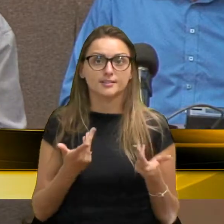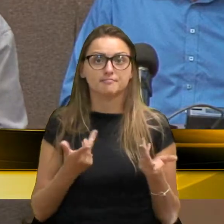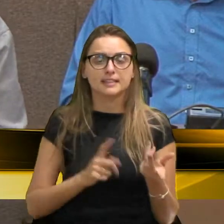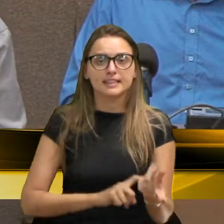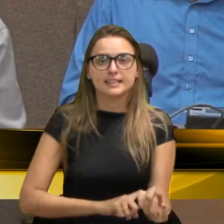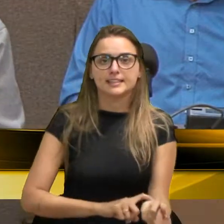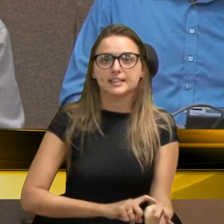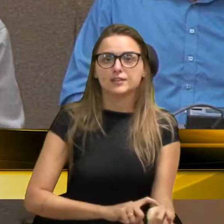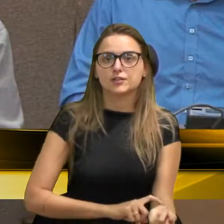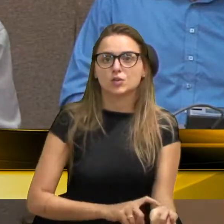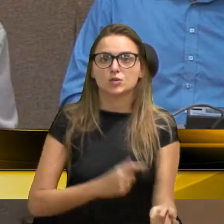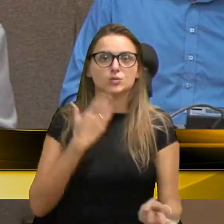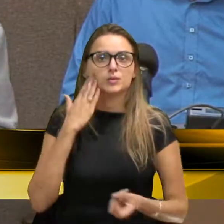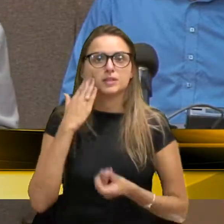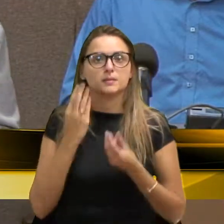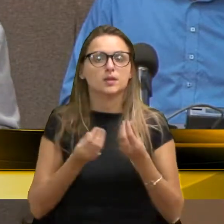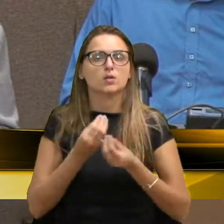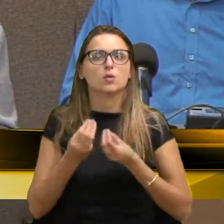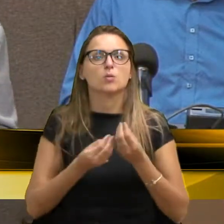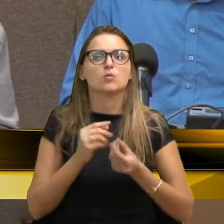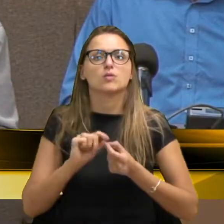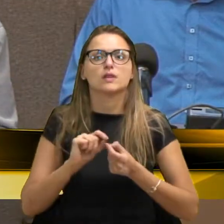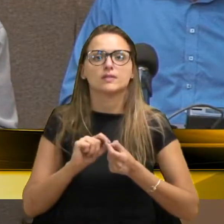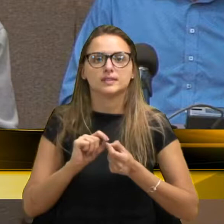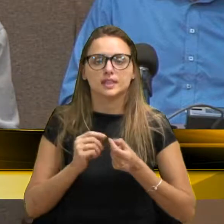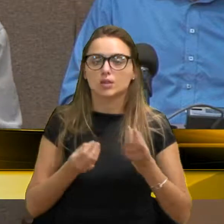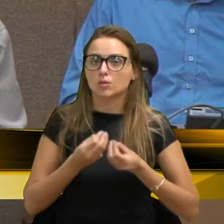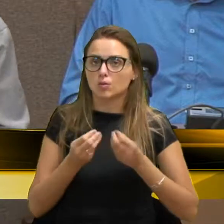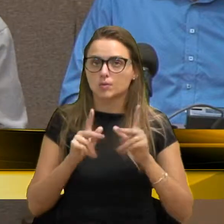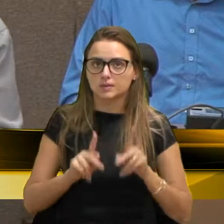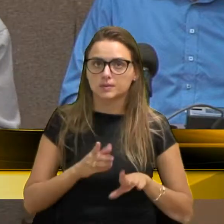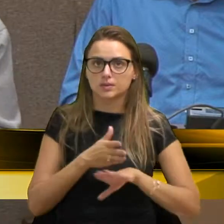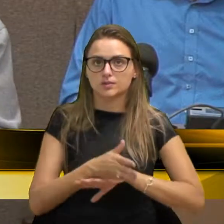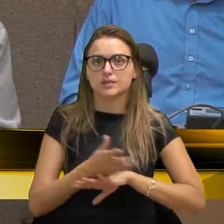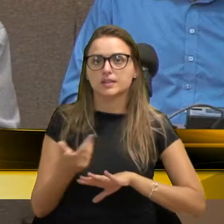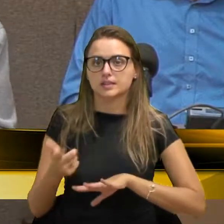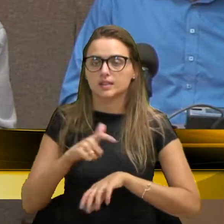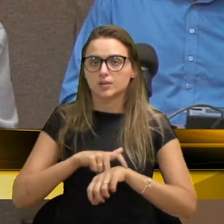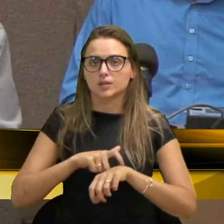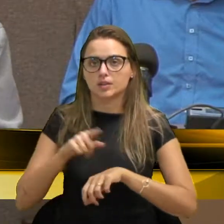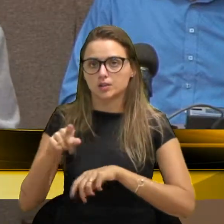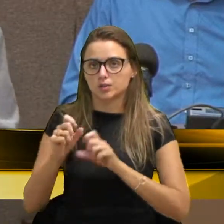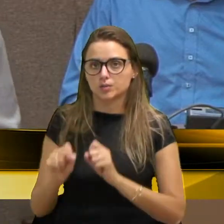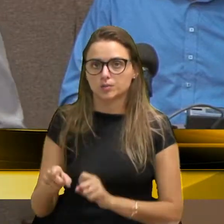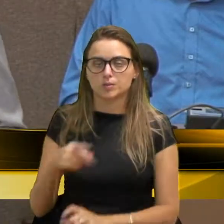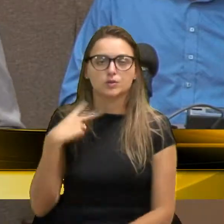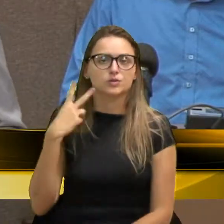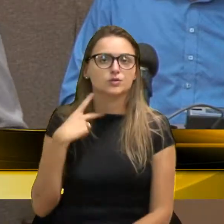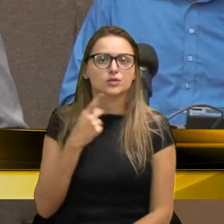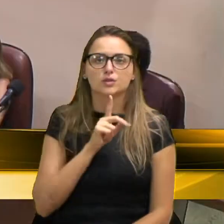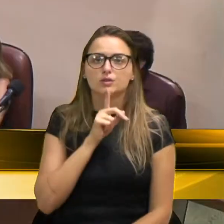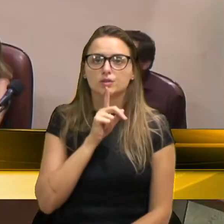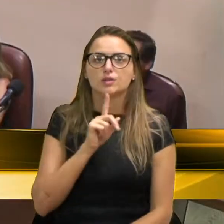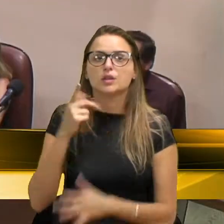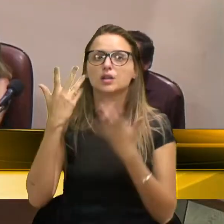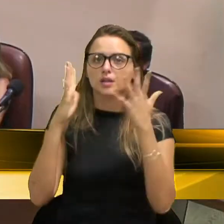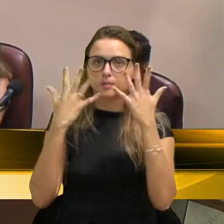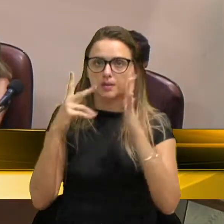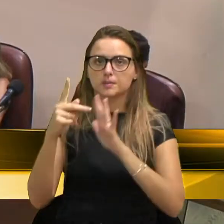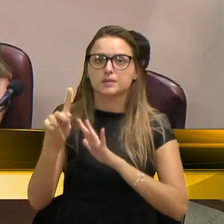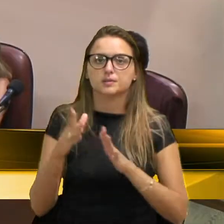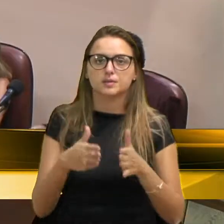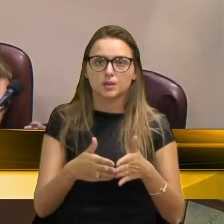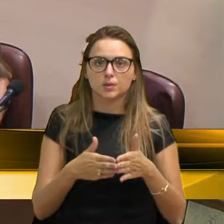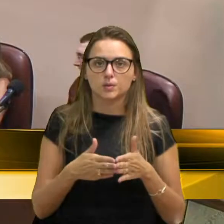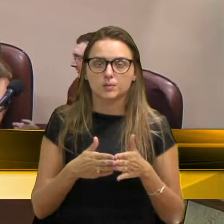como vai ser feito, essa forma, as pessoas vão se loucar, de imediato, senhor, parte, vereador. Vereador Renato, parabéns pelo pedido,